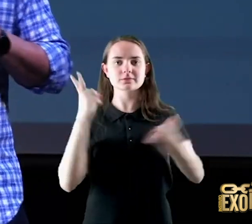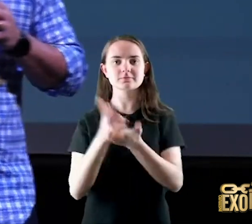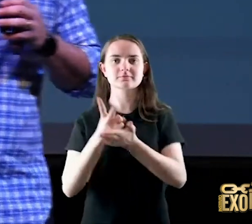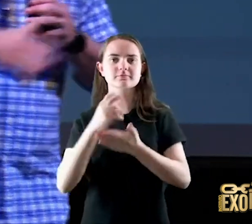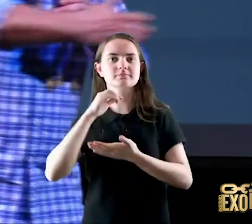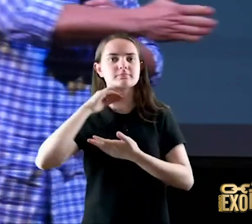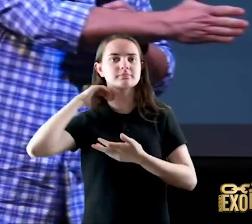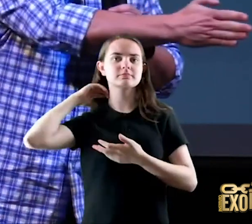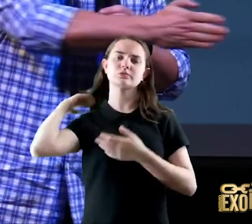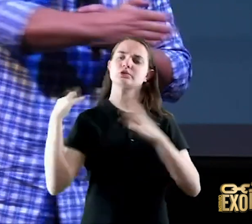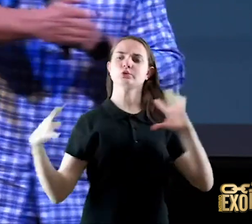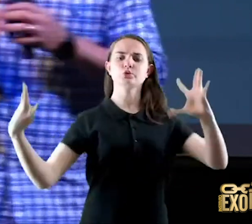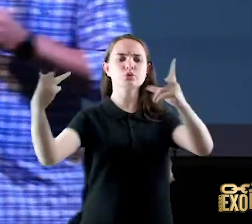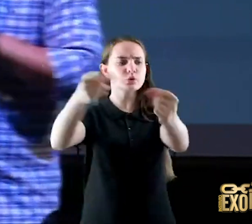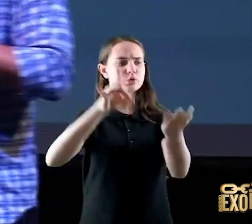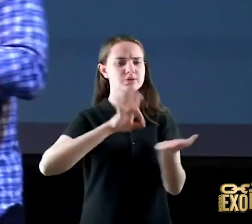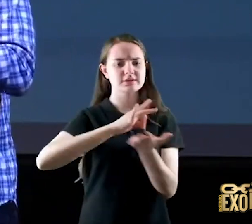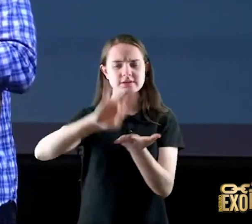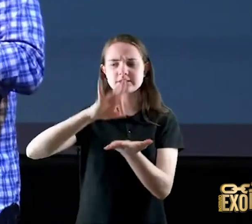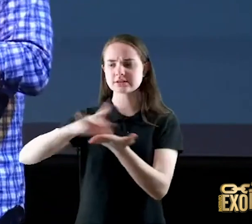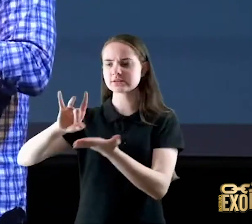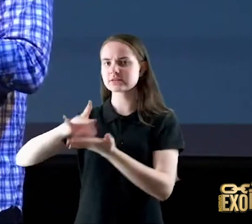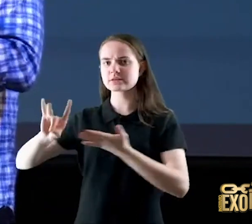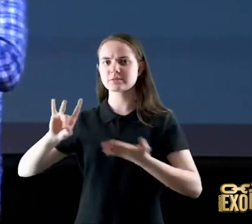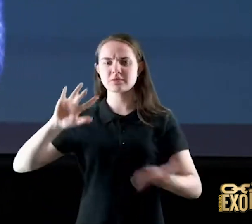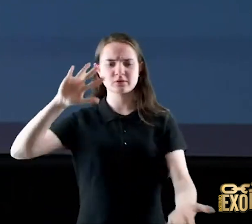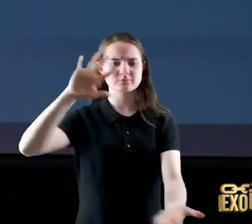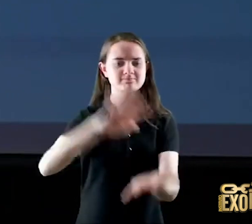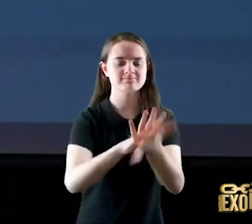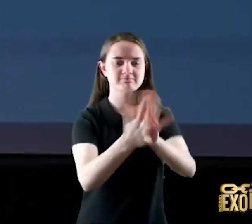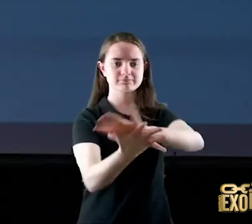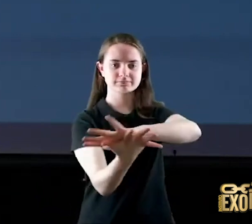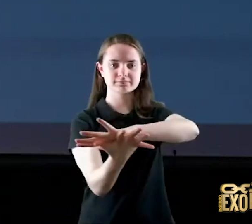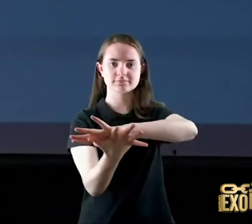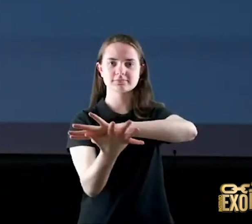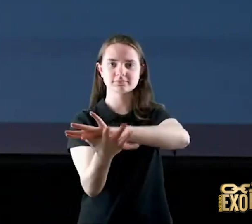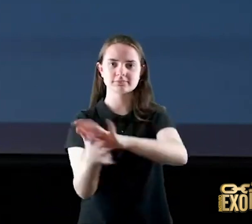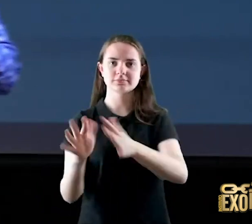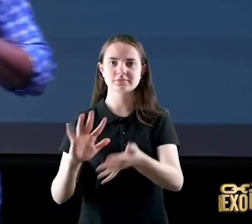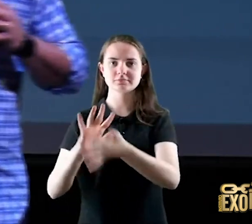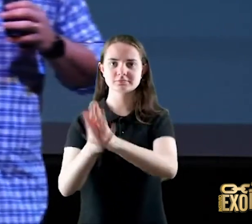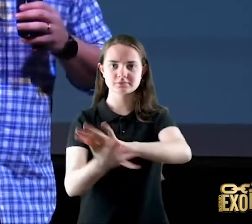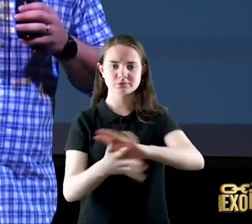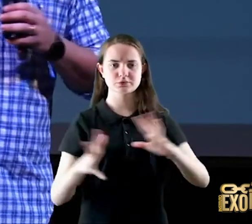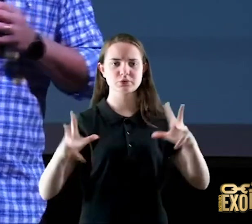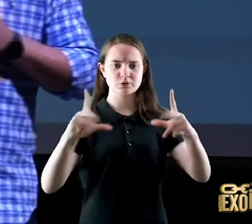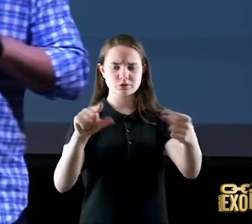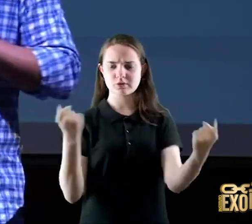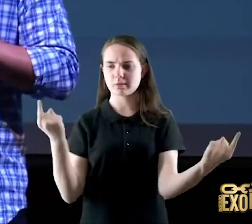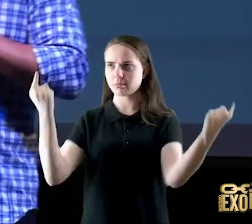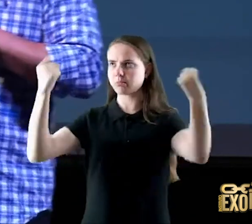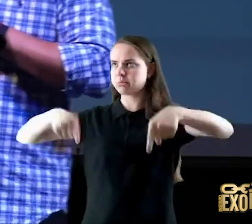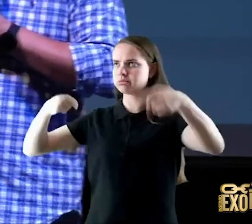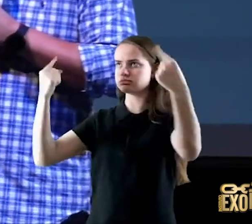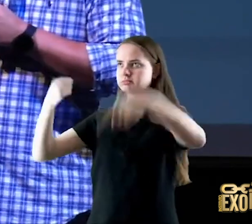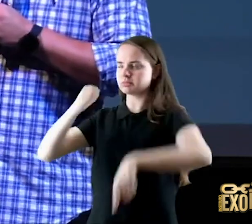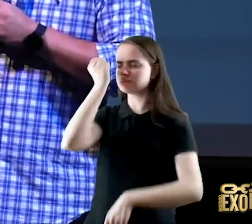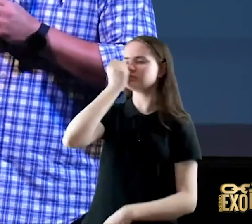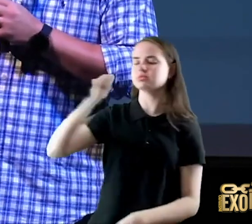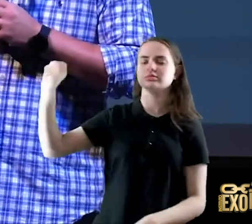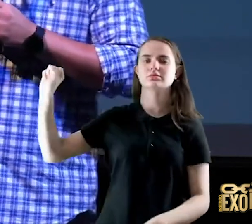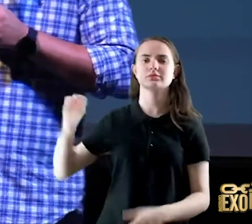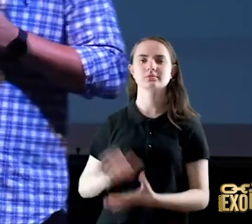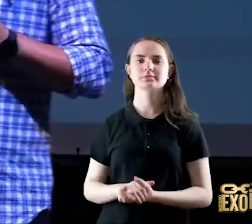todos os inimigos de Deus no livro do apocalipse são humilhados todos os revoltados todos os rebeldes